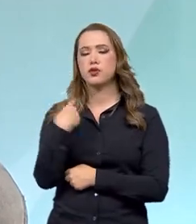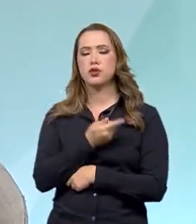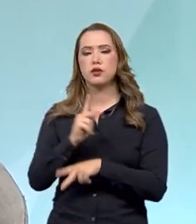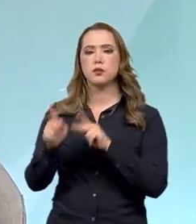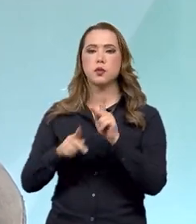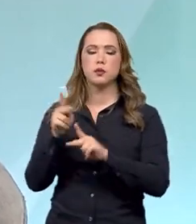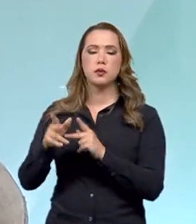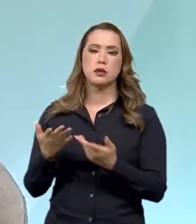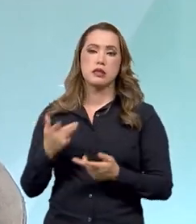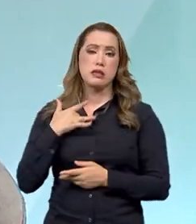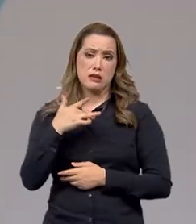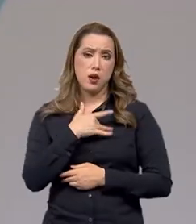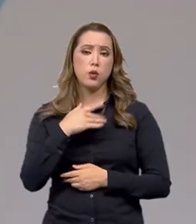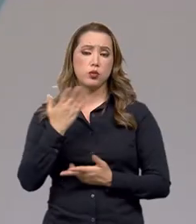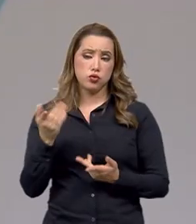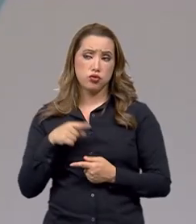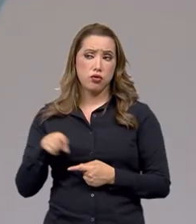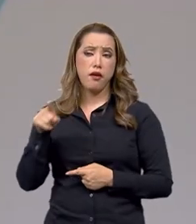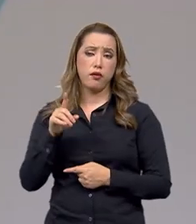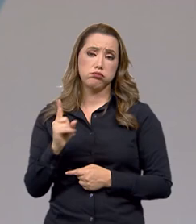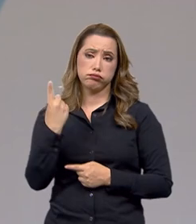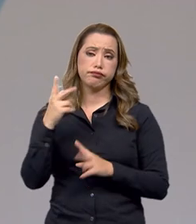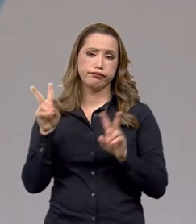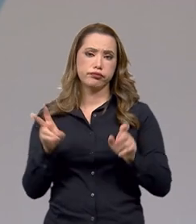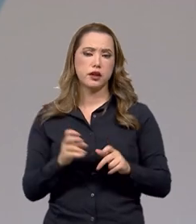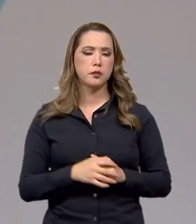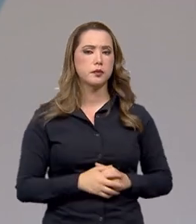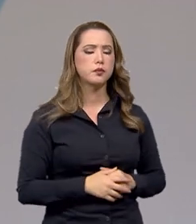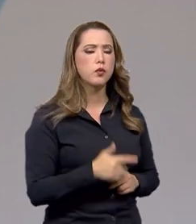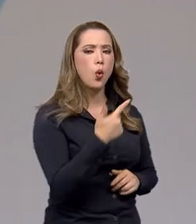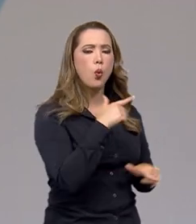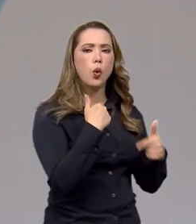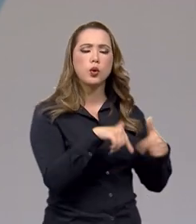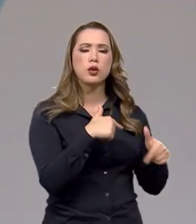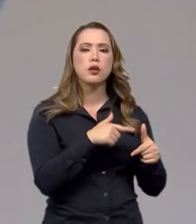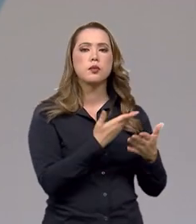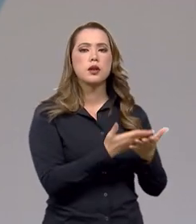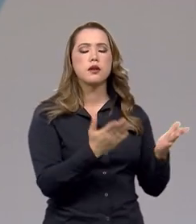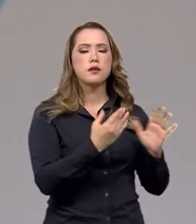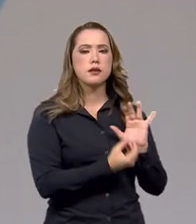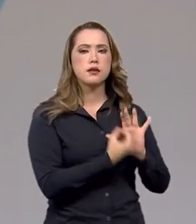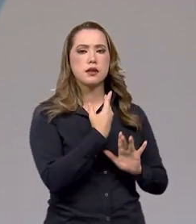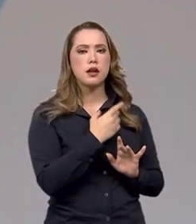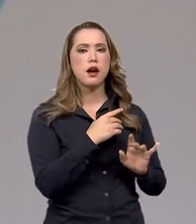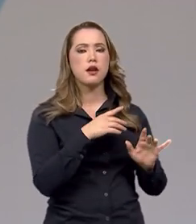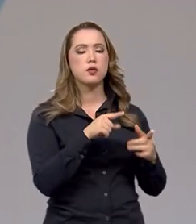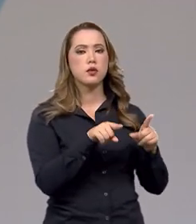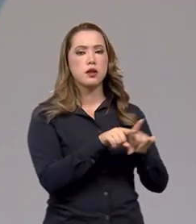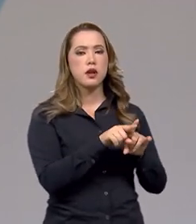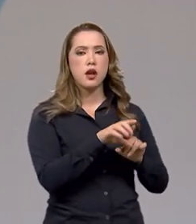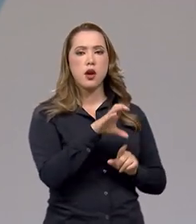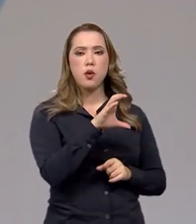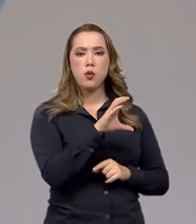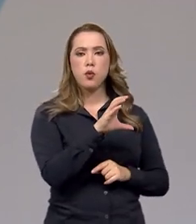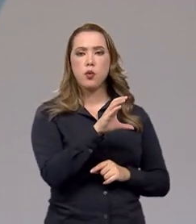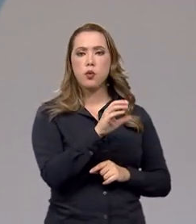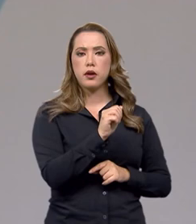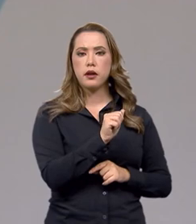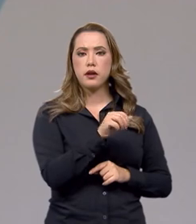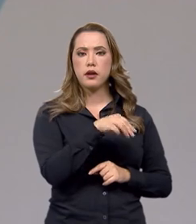população. Saúde é um deles. E uma outra iniciativa que vocês estão gestando é o camelódromo virtual.